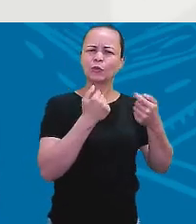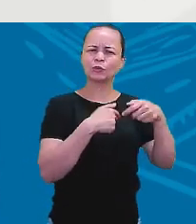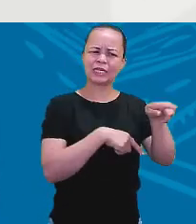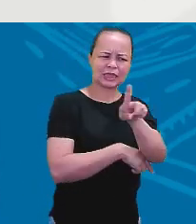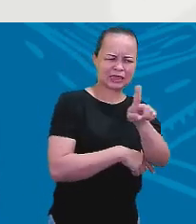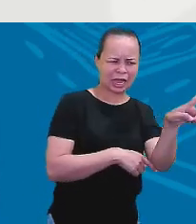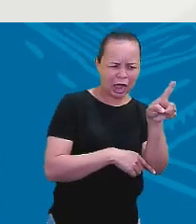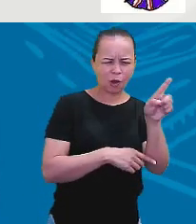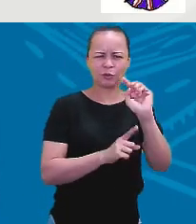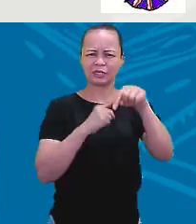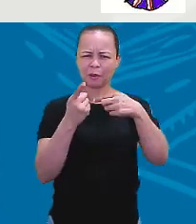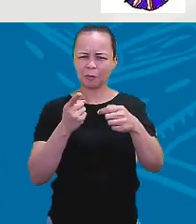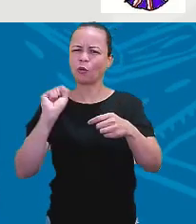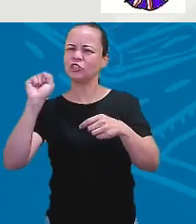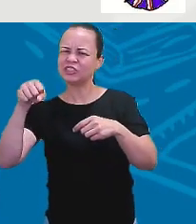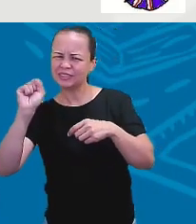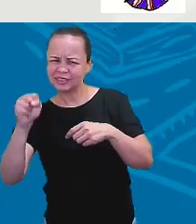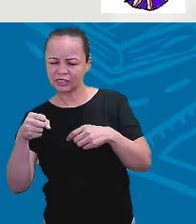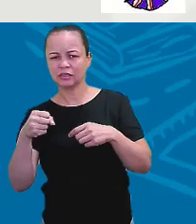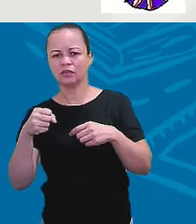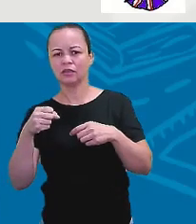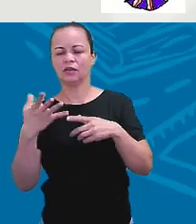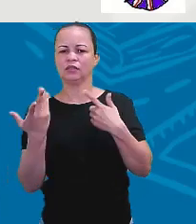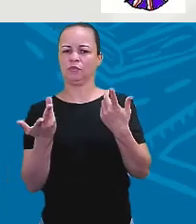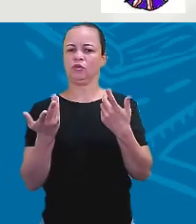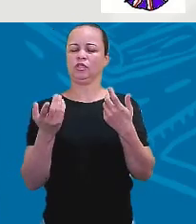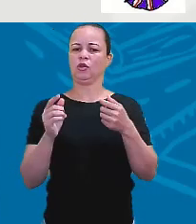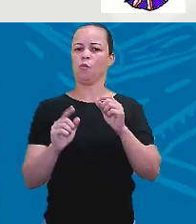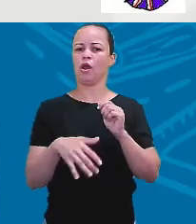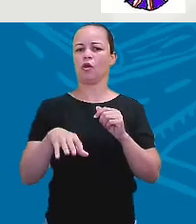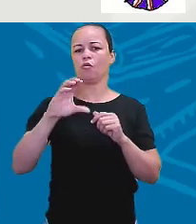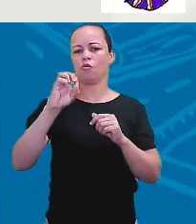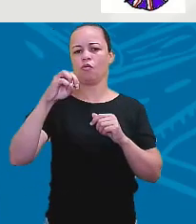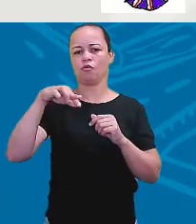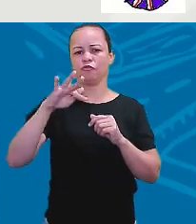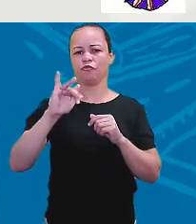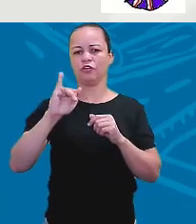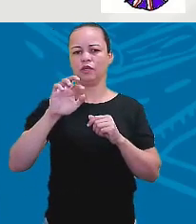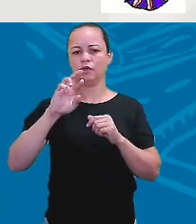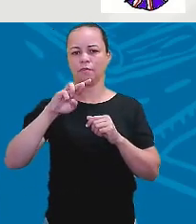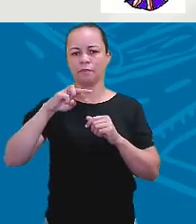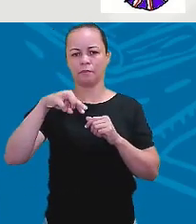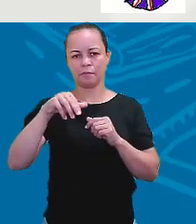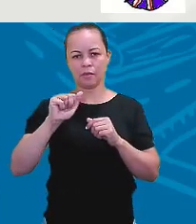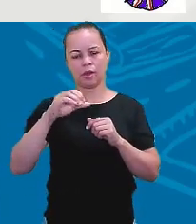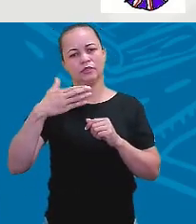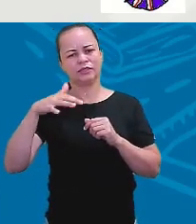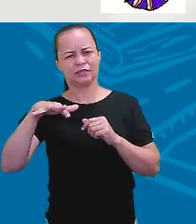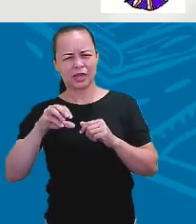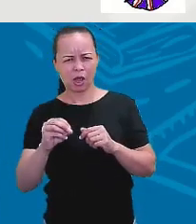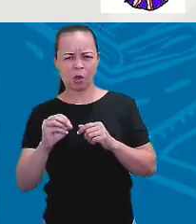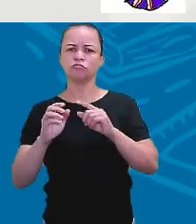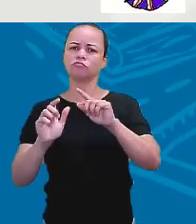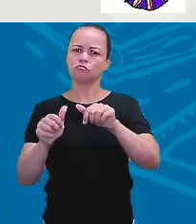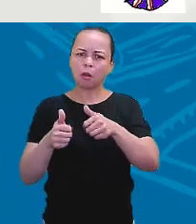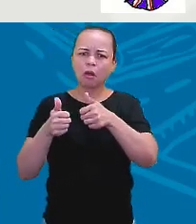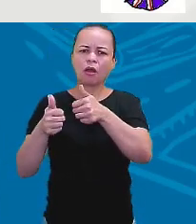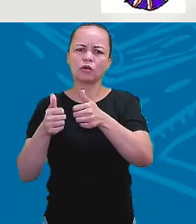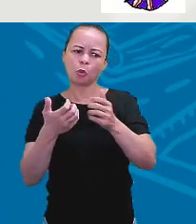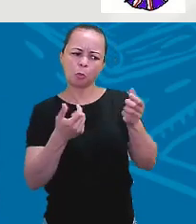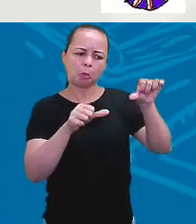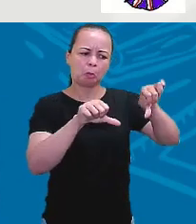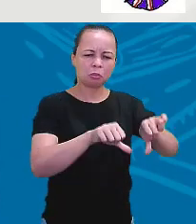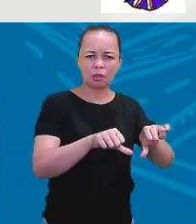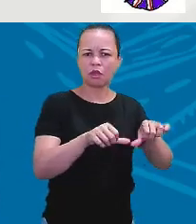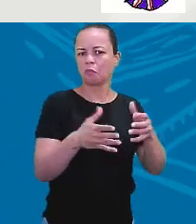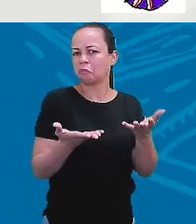pergunta que precisa de uma confirmação. Ou seja, definindo. Question tag é uma pergunta